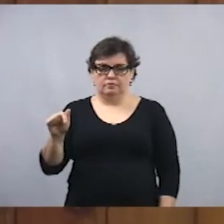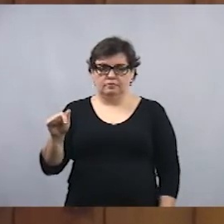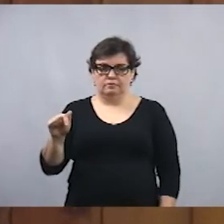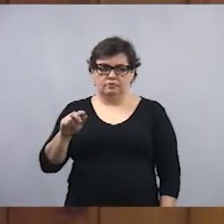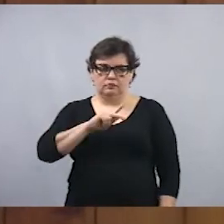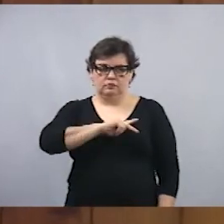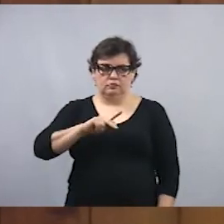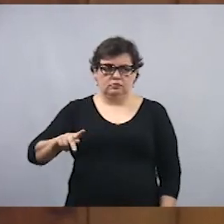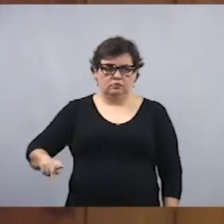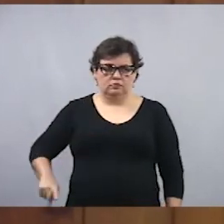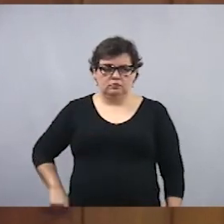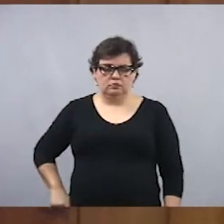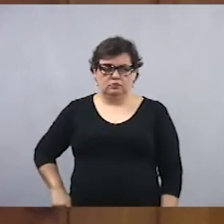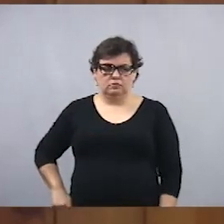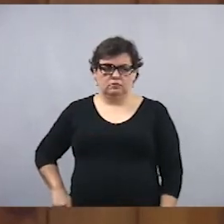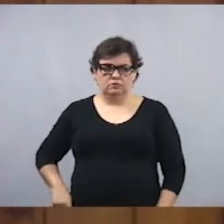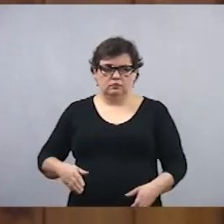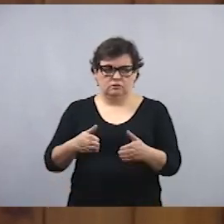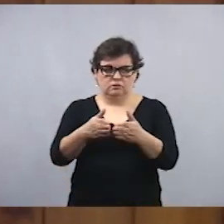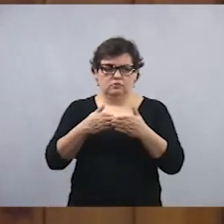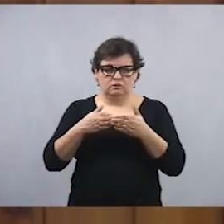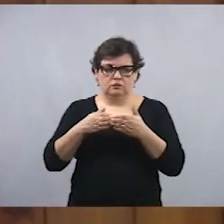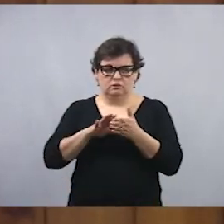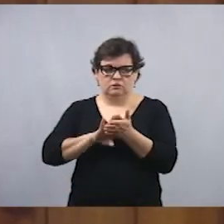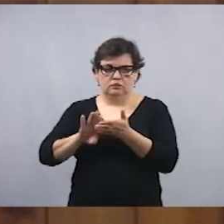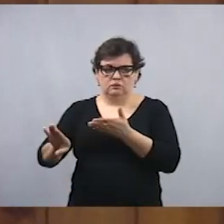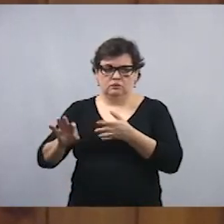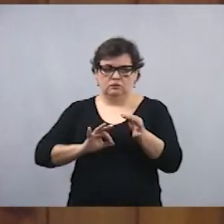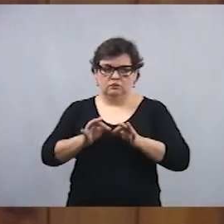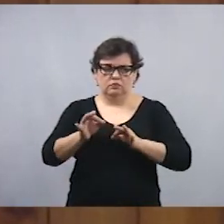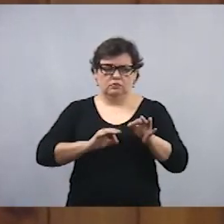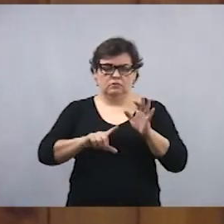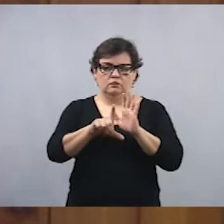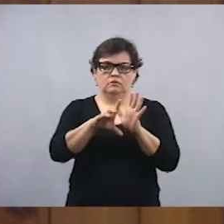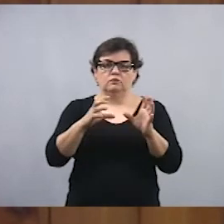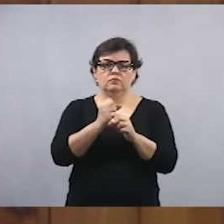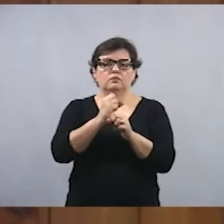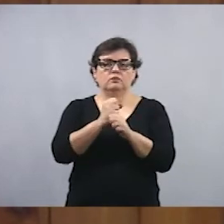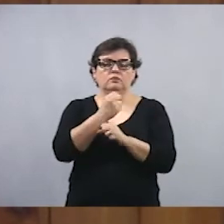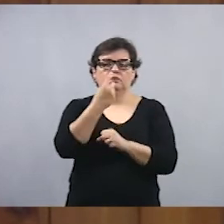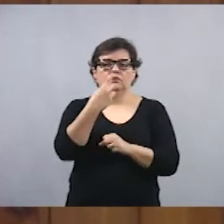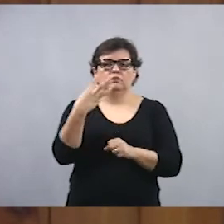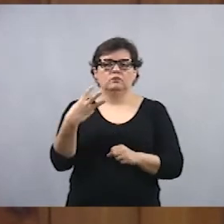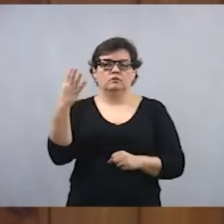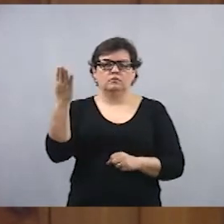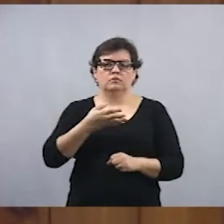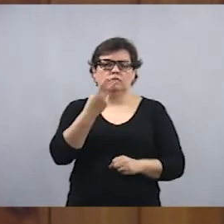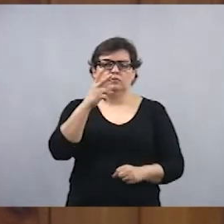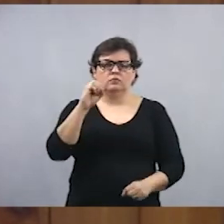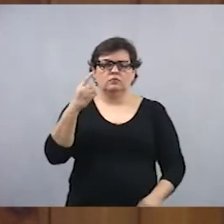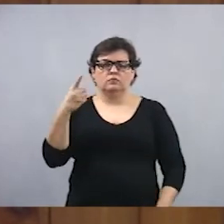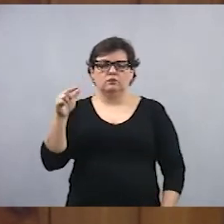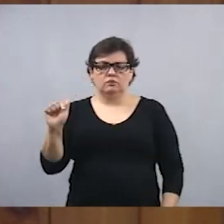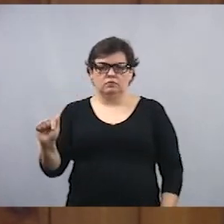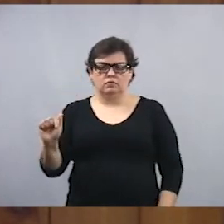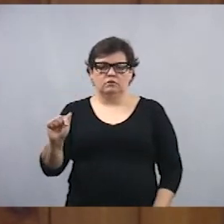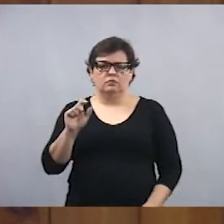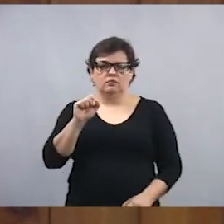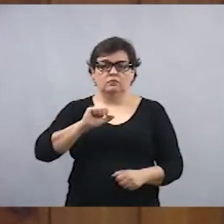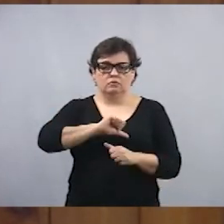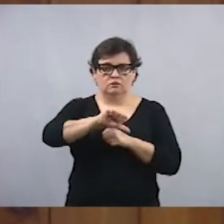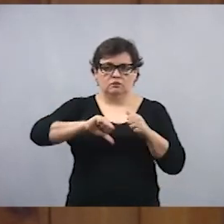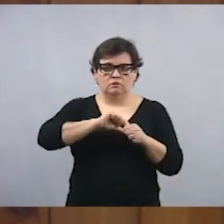de ordem do senhor prefeito, solicitamos a retirada do projeto de lei complementar número 13 de 2017, que visa modificar a lei